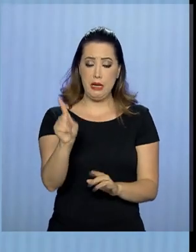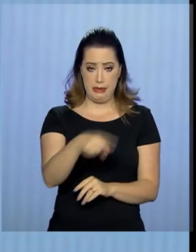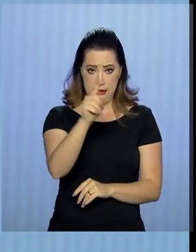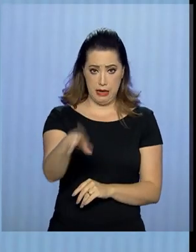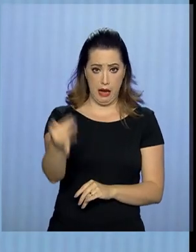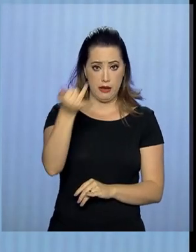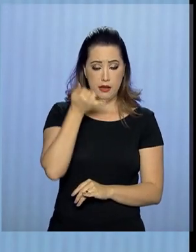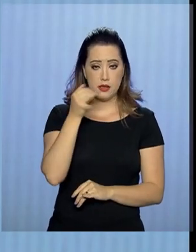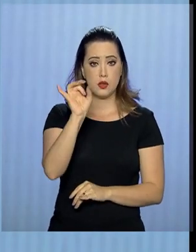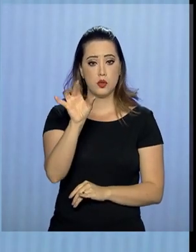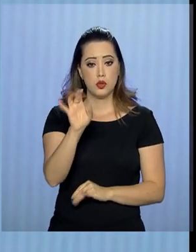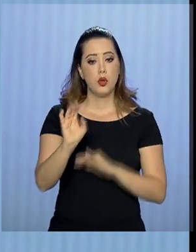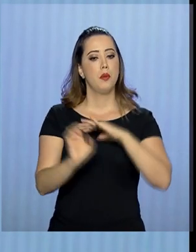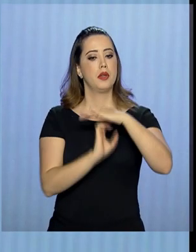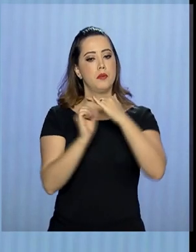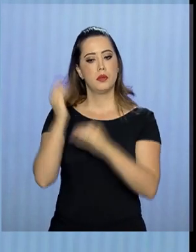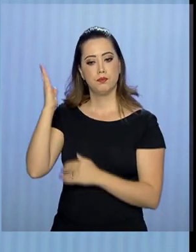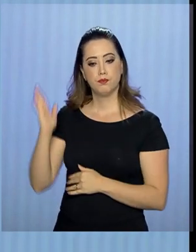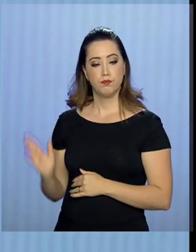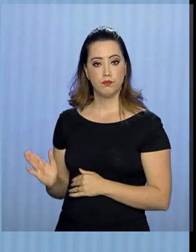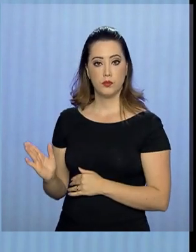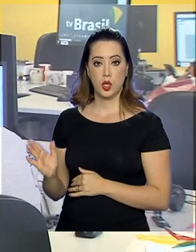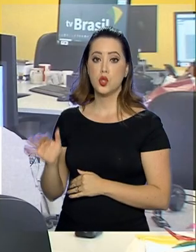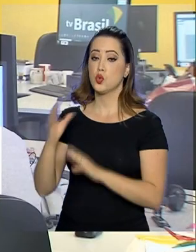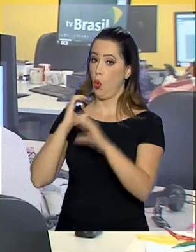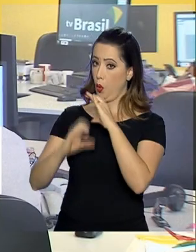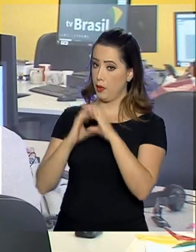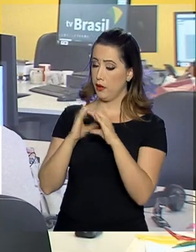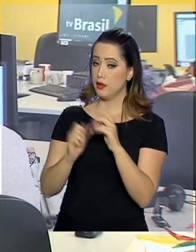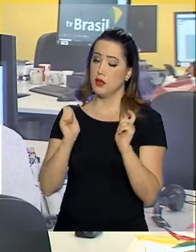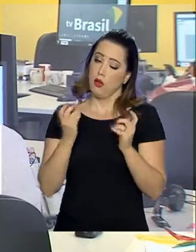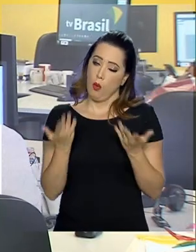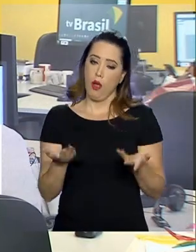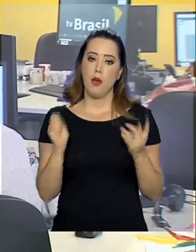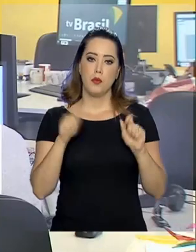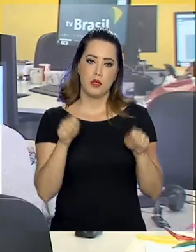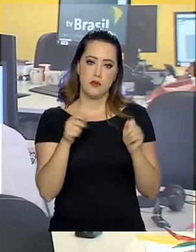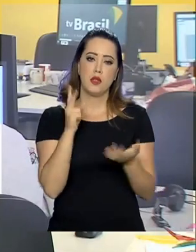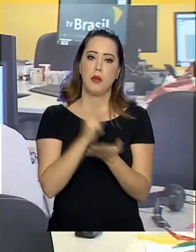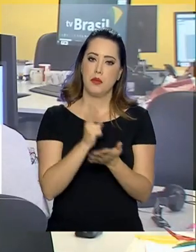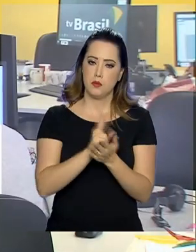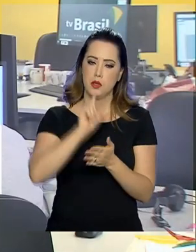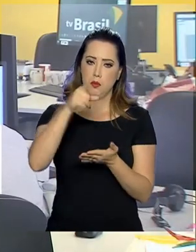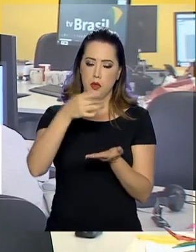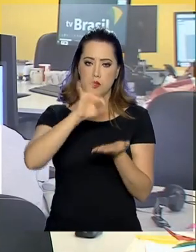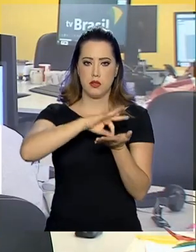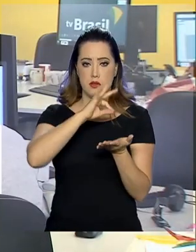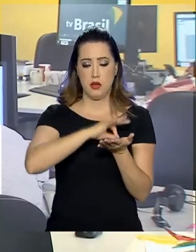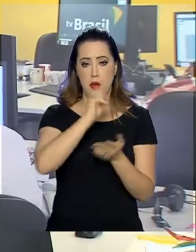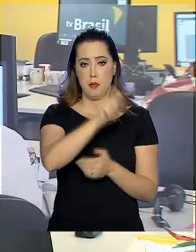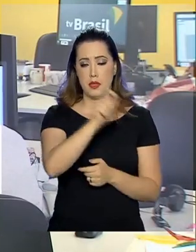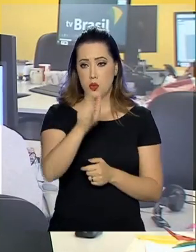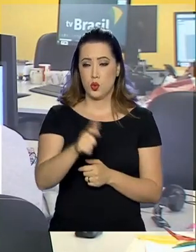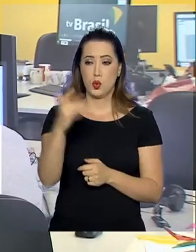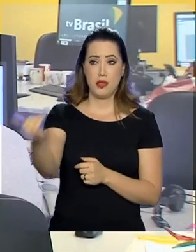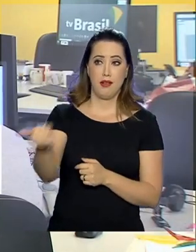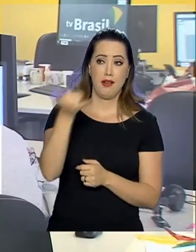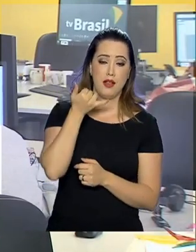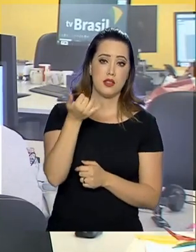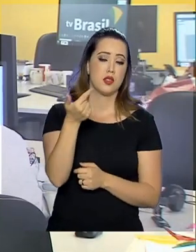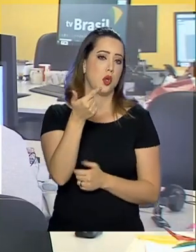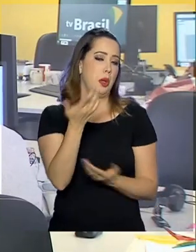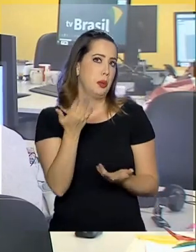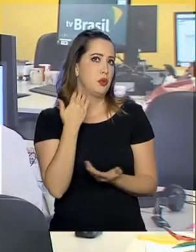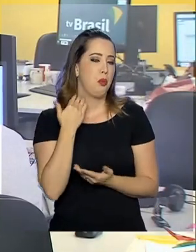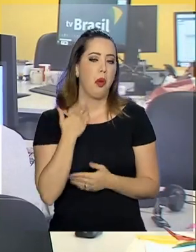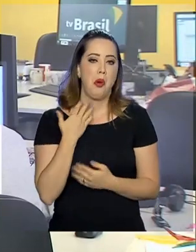só vale para empresas de telecomunicações. Por isso, é possível que, mesmo tendo feito o cadastro, o consumidor ainda receba a ligação de um